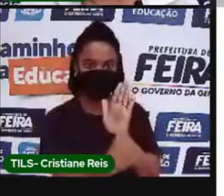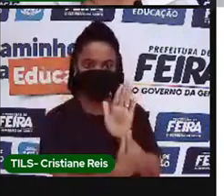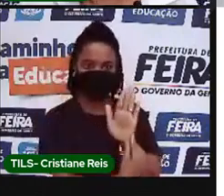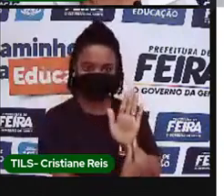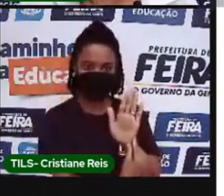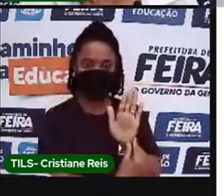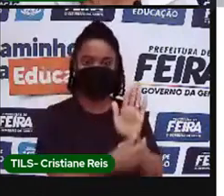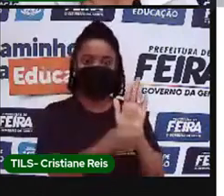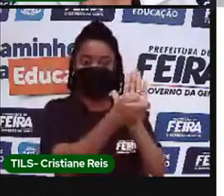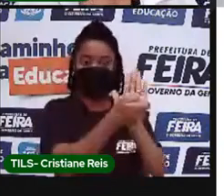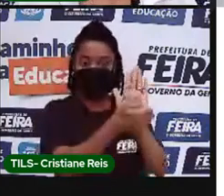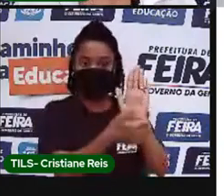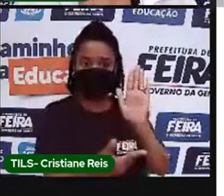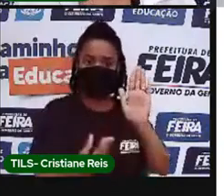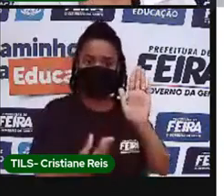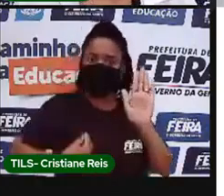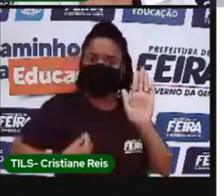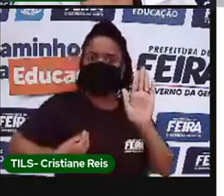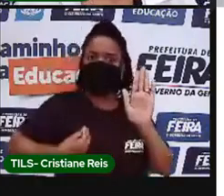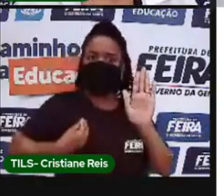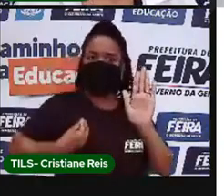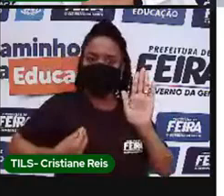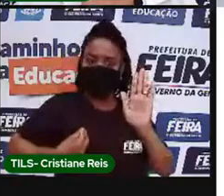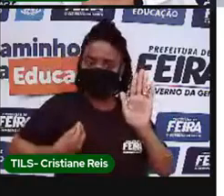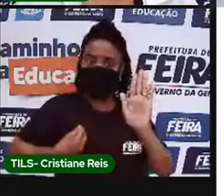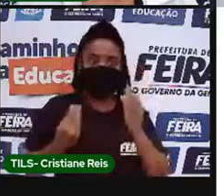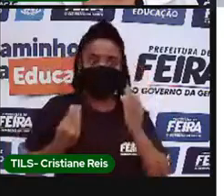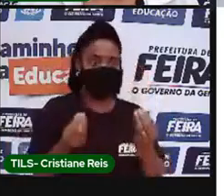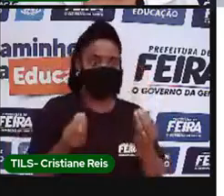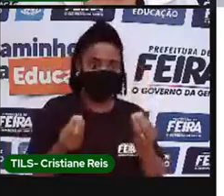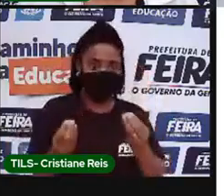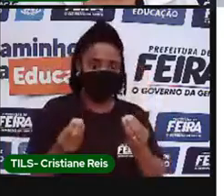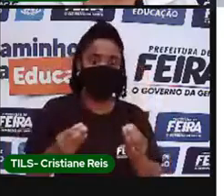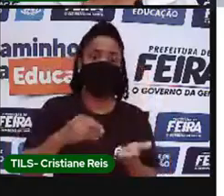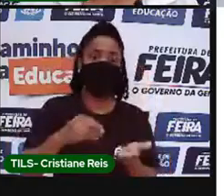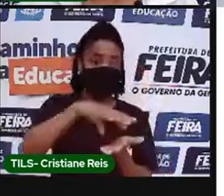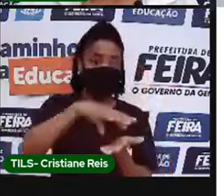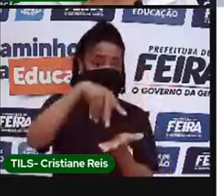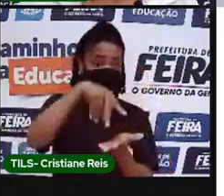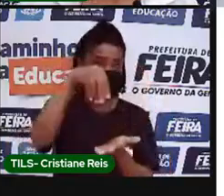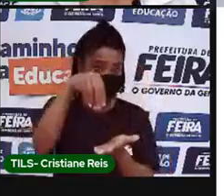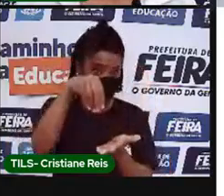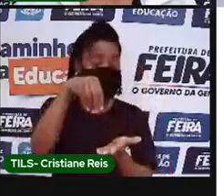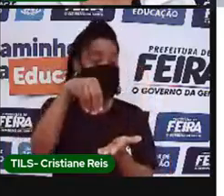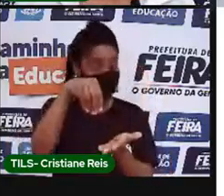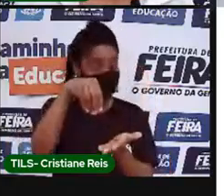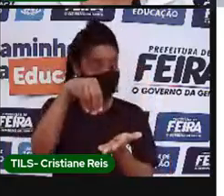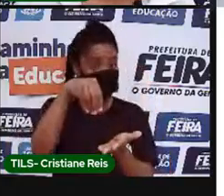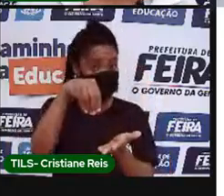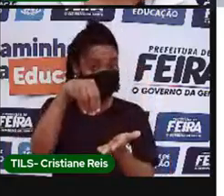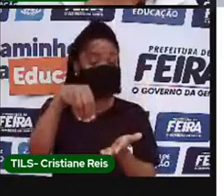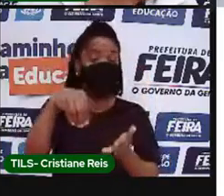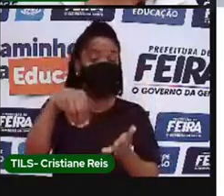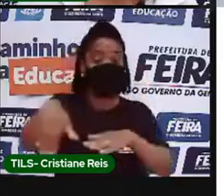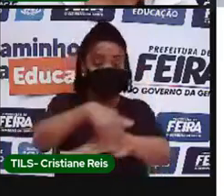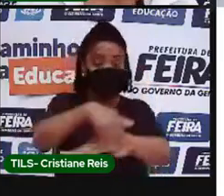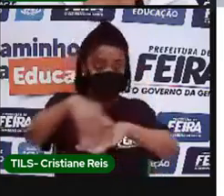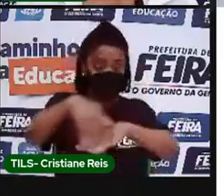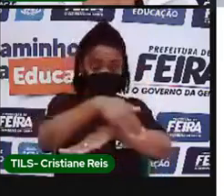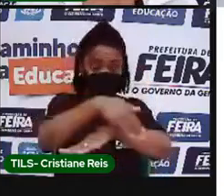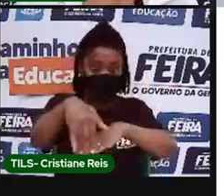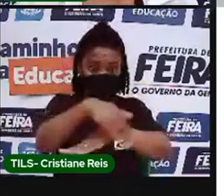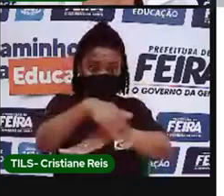esse artista. Bersk é um veterano artista de rua britânica, ele é do Reino Unido,